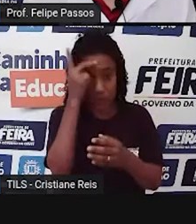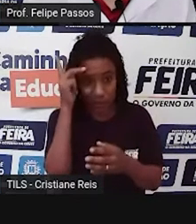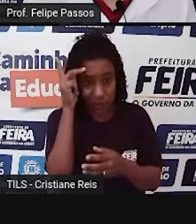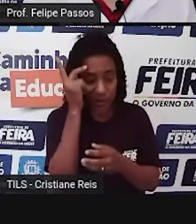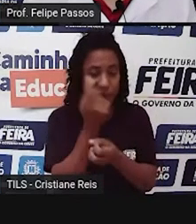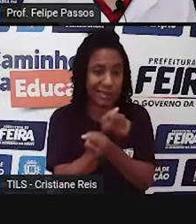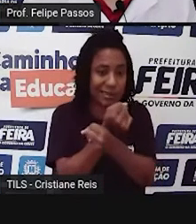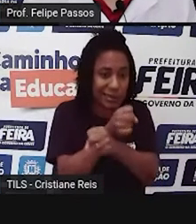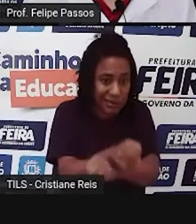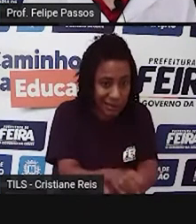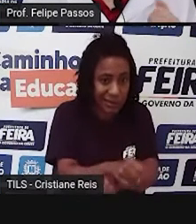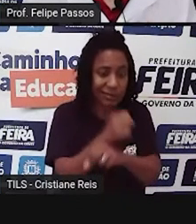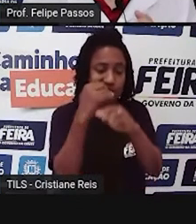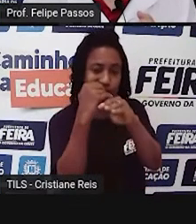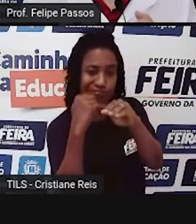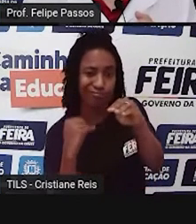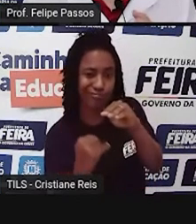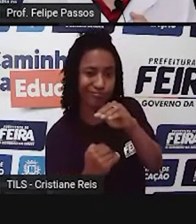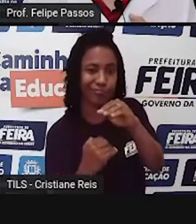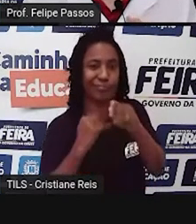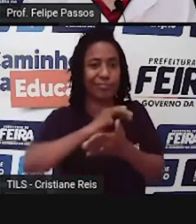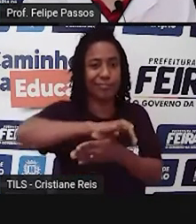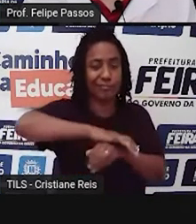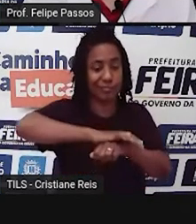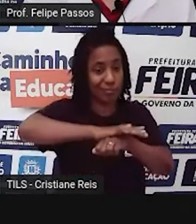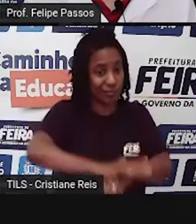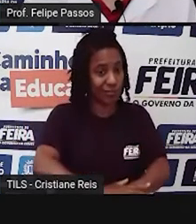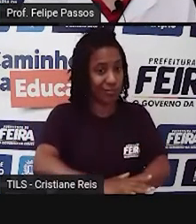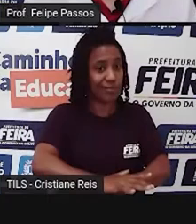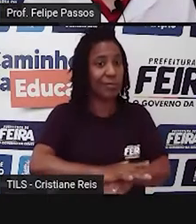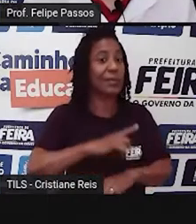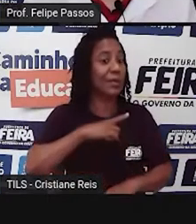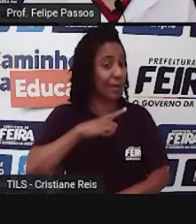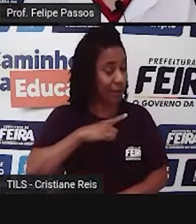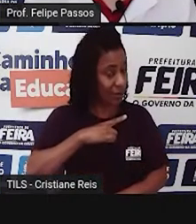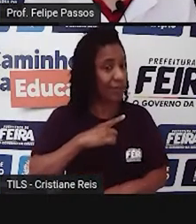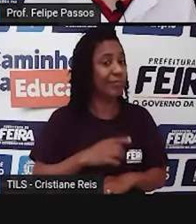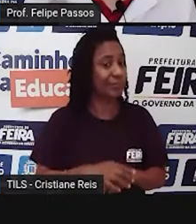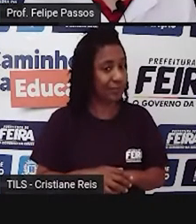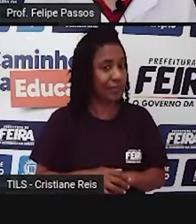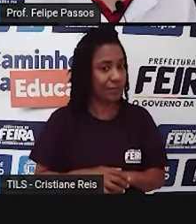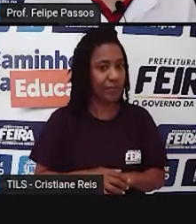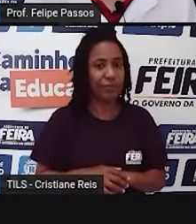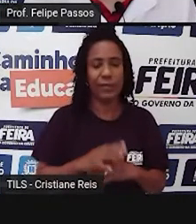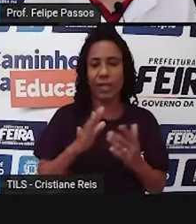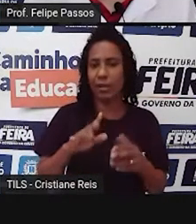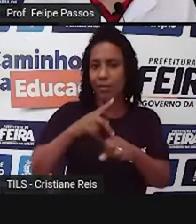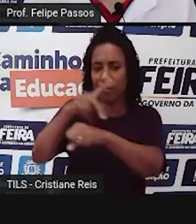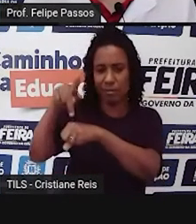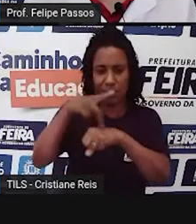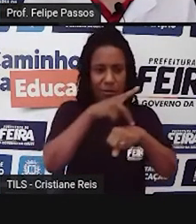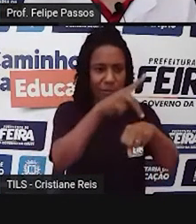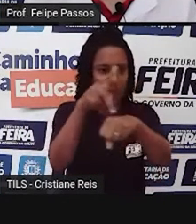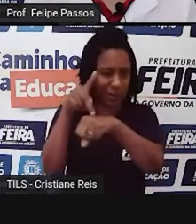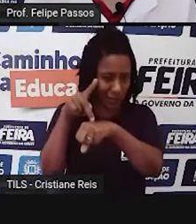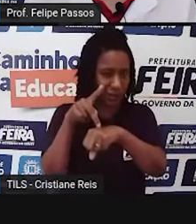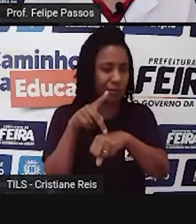atrocidades nesse período. Pensando nisso, vários países se juntaram, e lá em 1945,